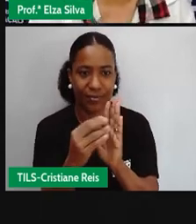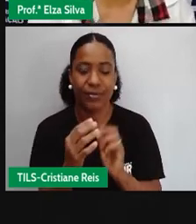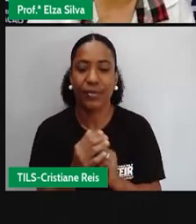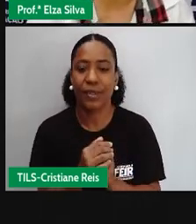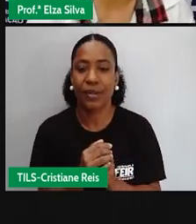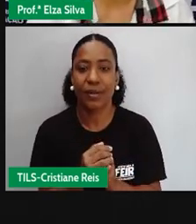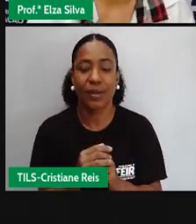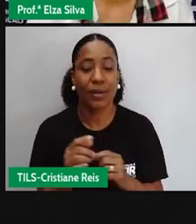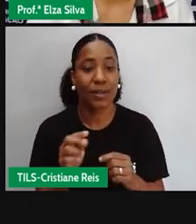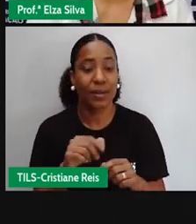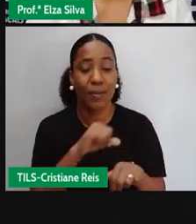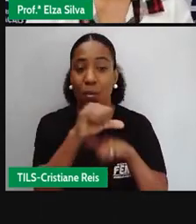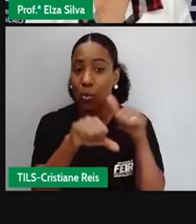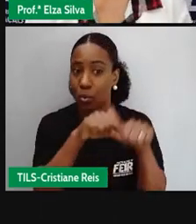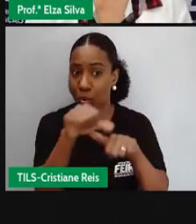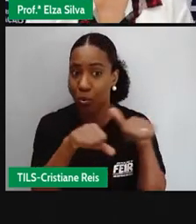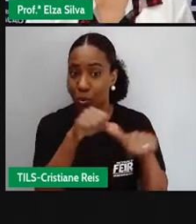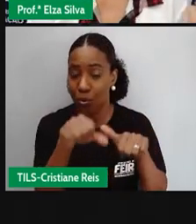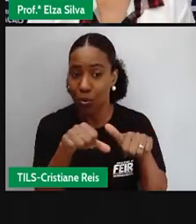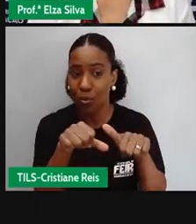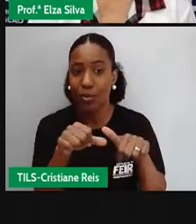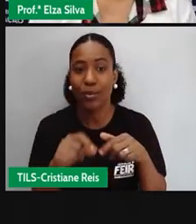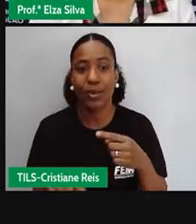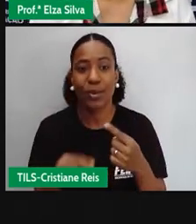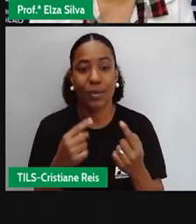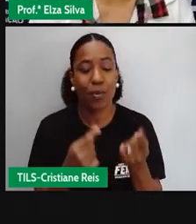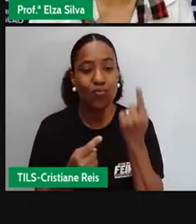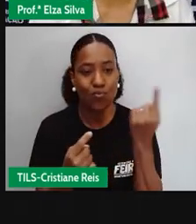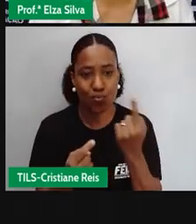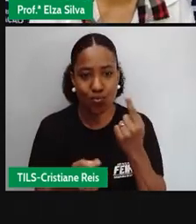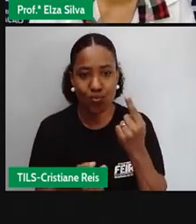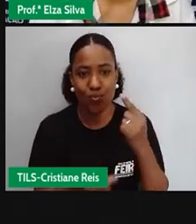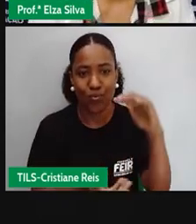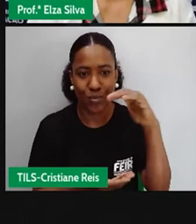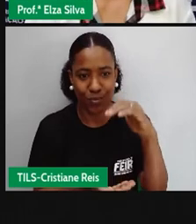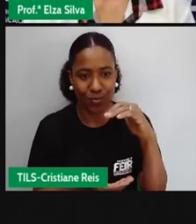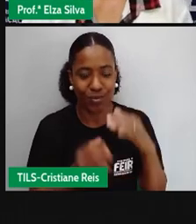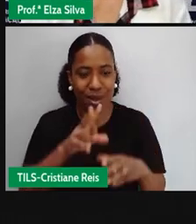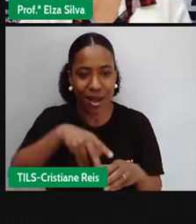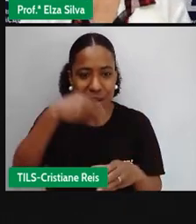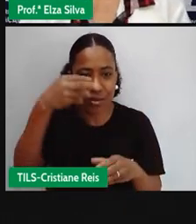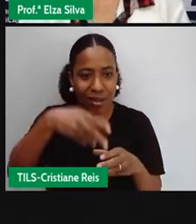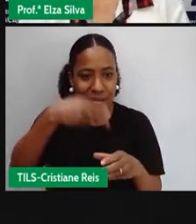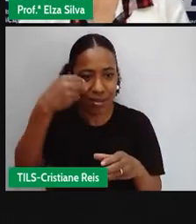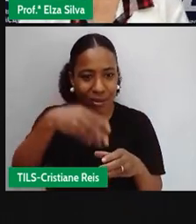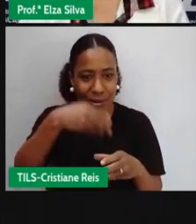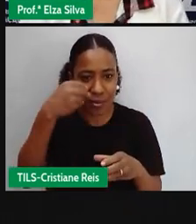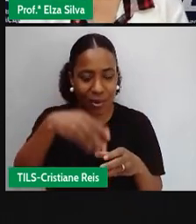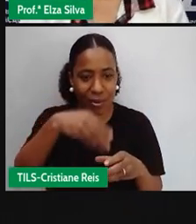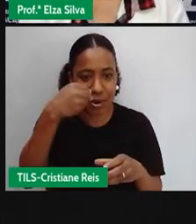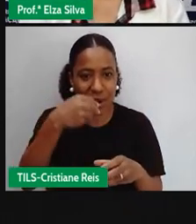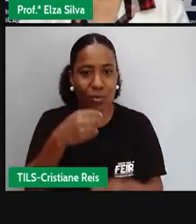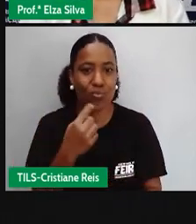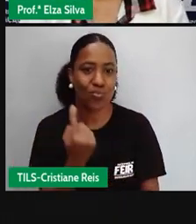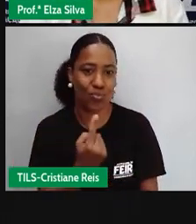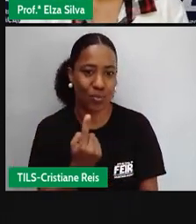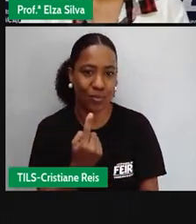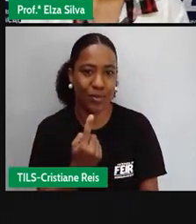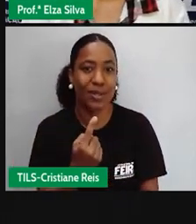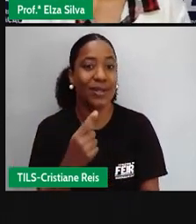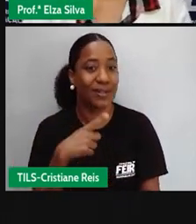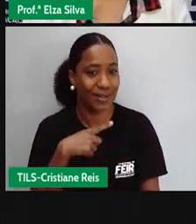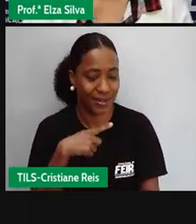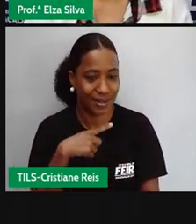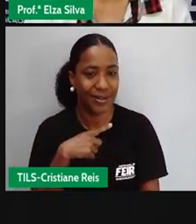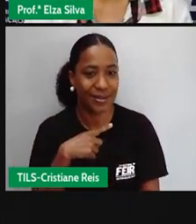No primeiro caso, já que se refere a um pacote de pipoca, o pronome correspondente é o it.